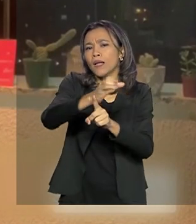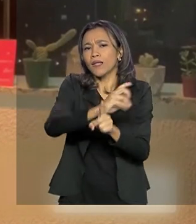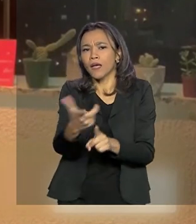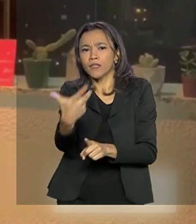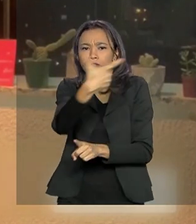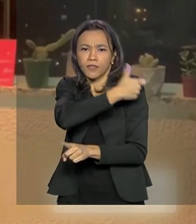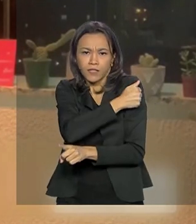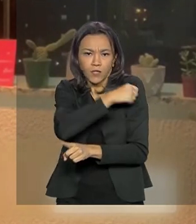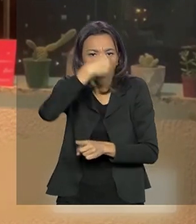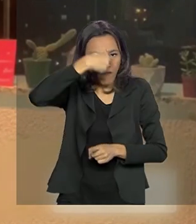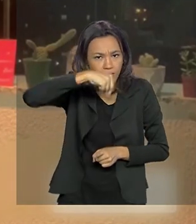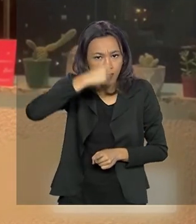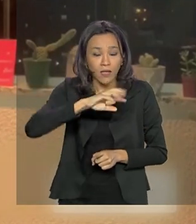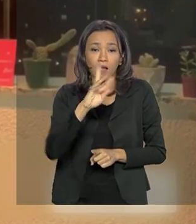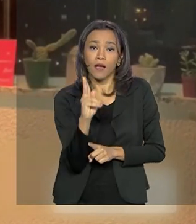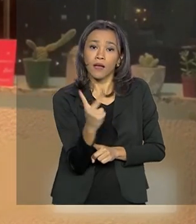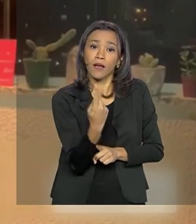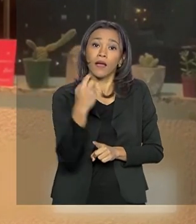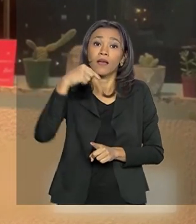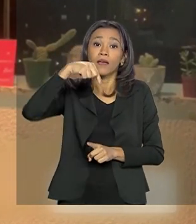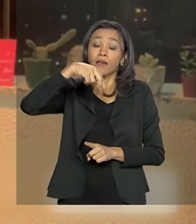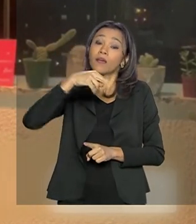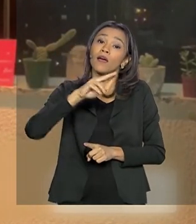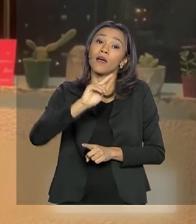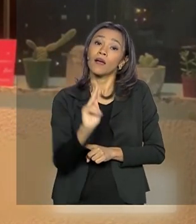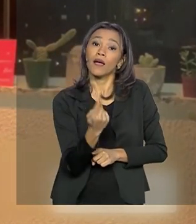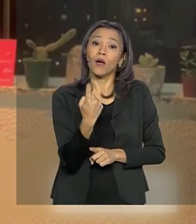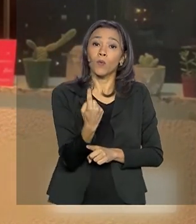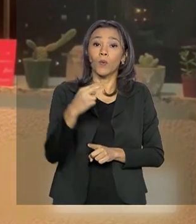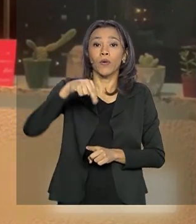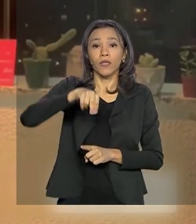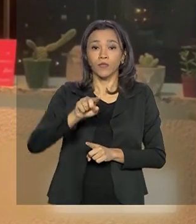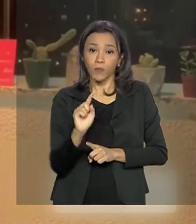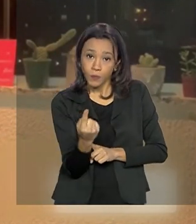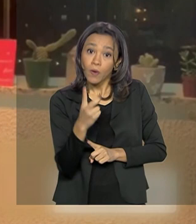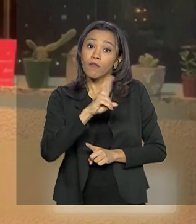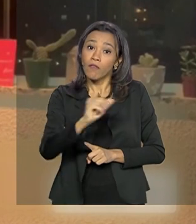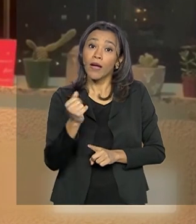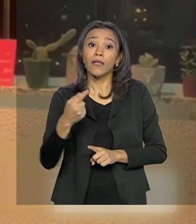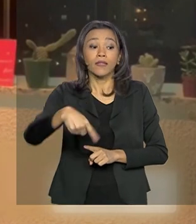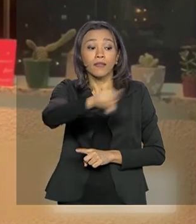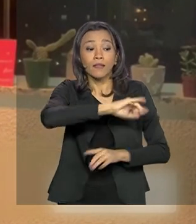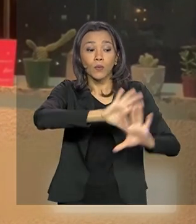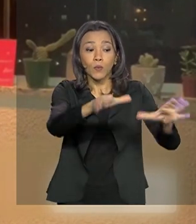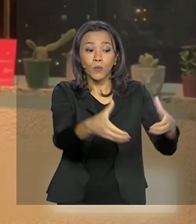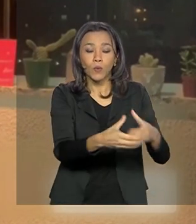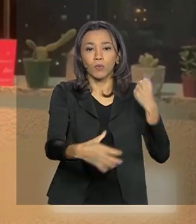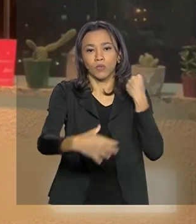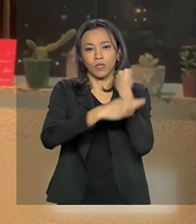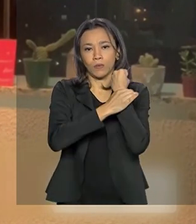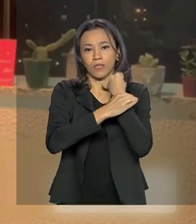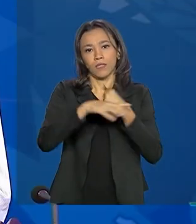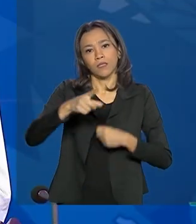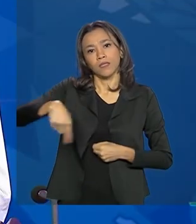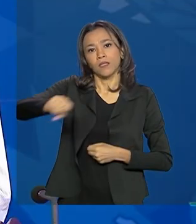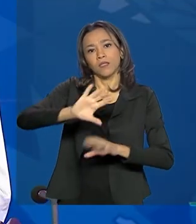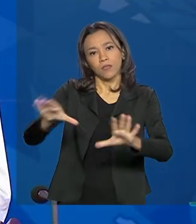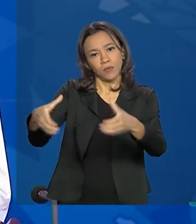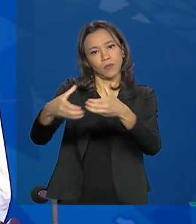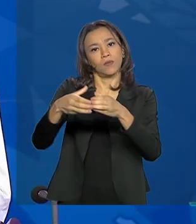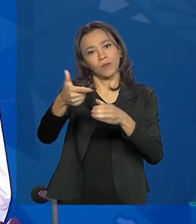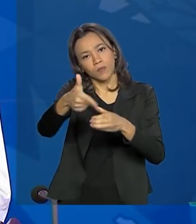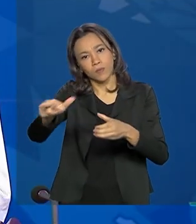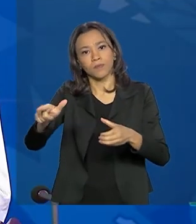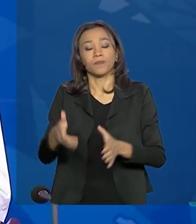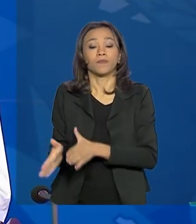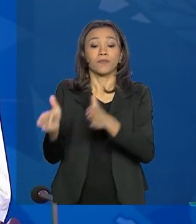H1N1. A segunda etapa vai privilegiar os profissionais da área de segurança pública e os serviços essenciais. Normalmente, a